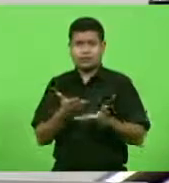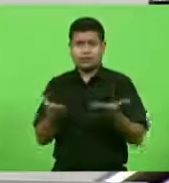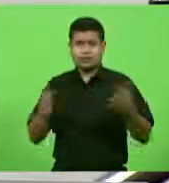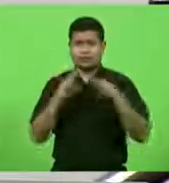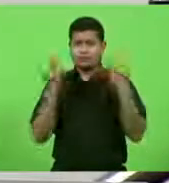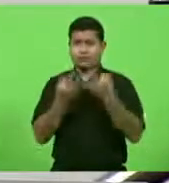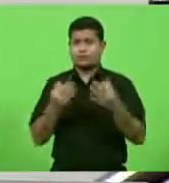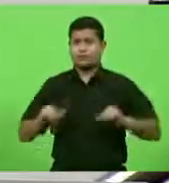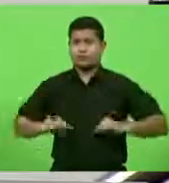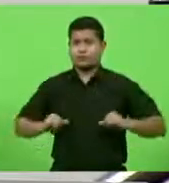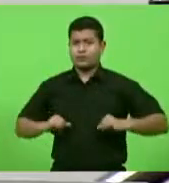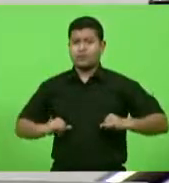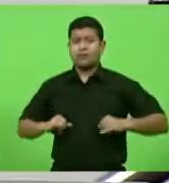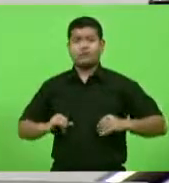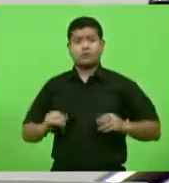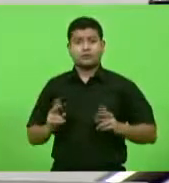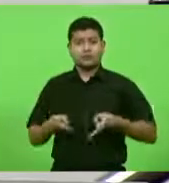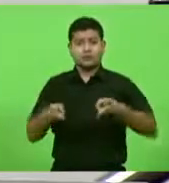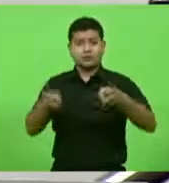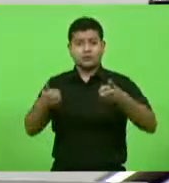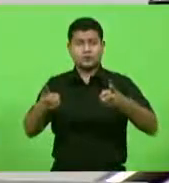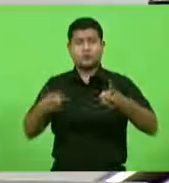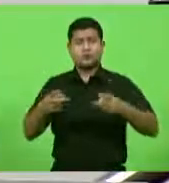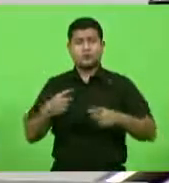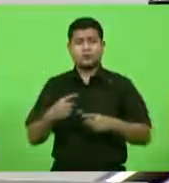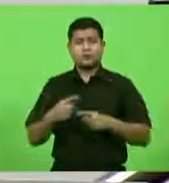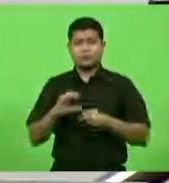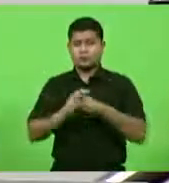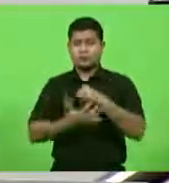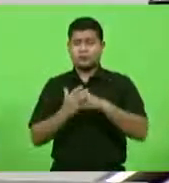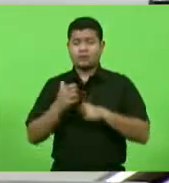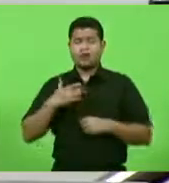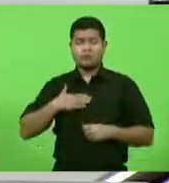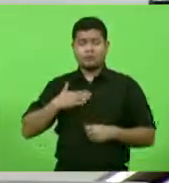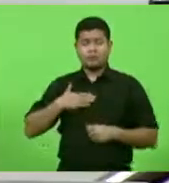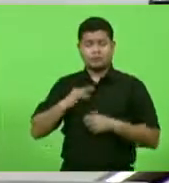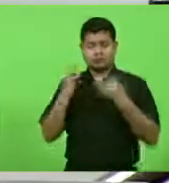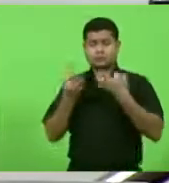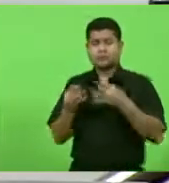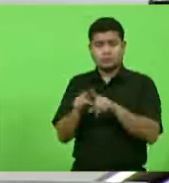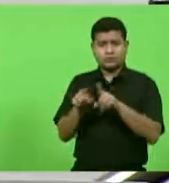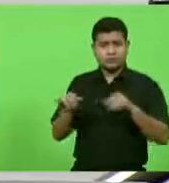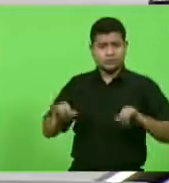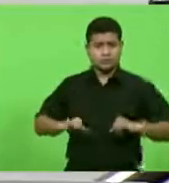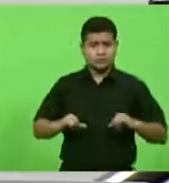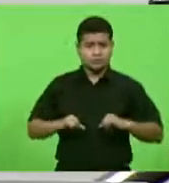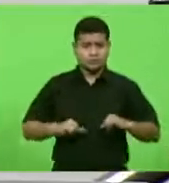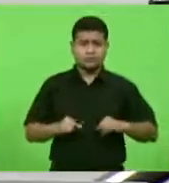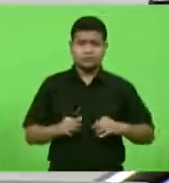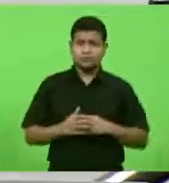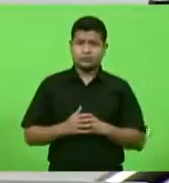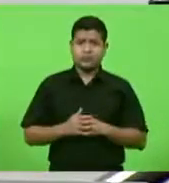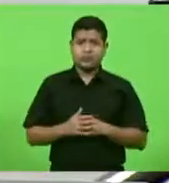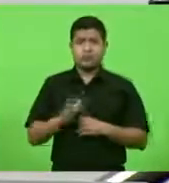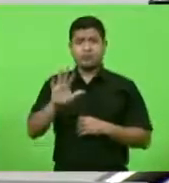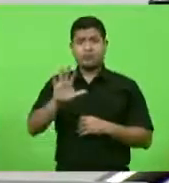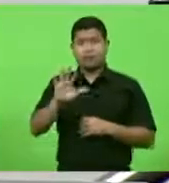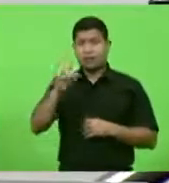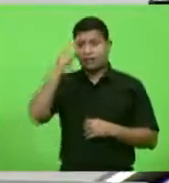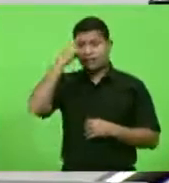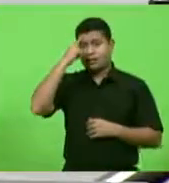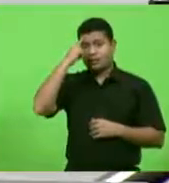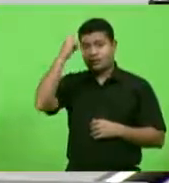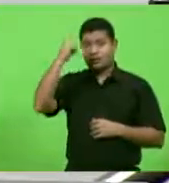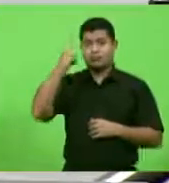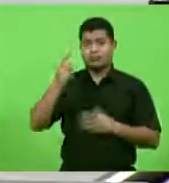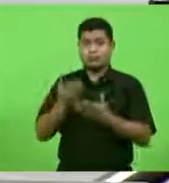sofreram pela covid-19 eu também sofri minha família também sofreu mas quero lembrar o que o pontuou o